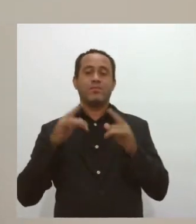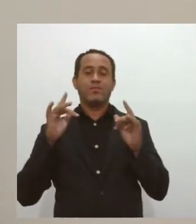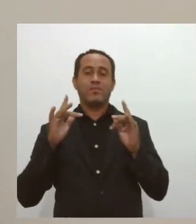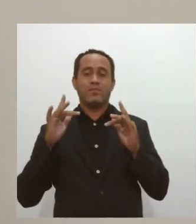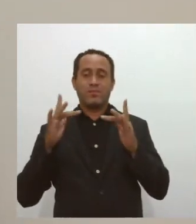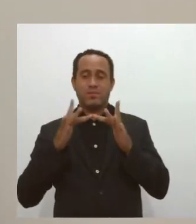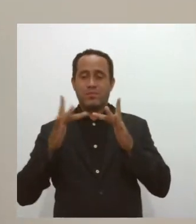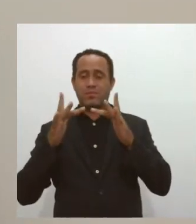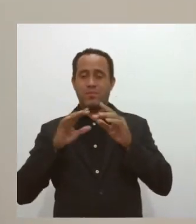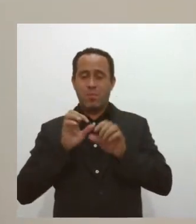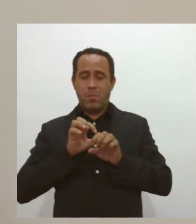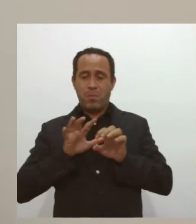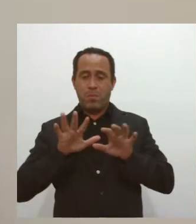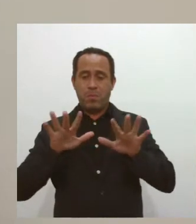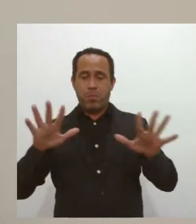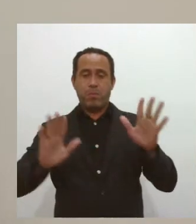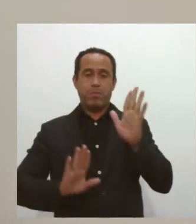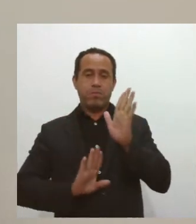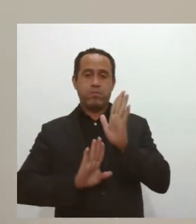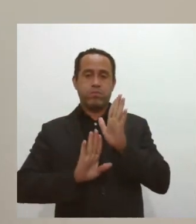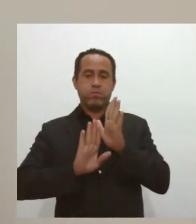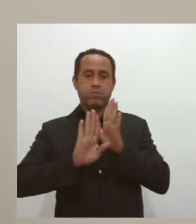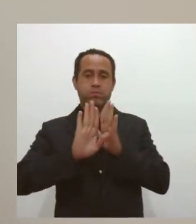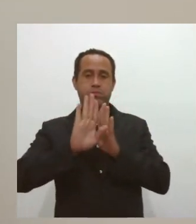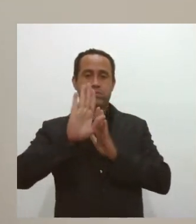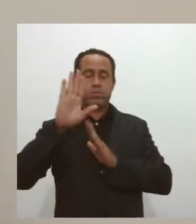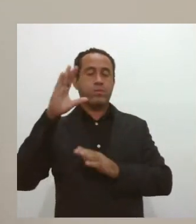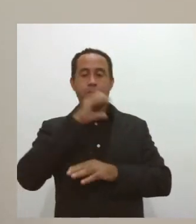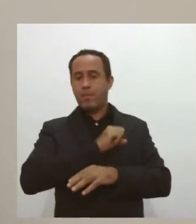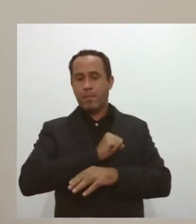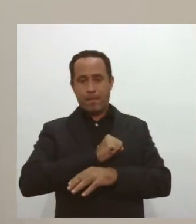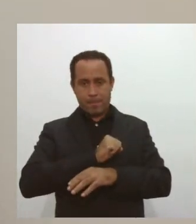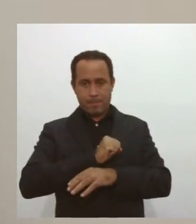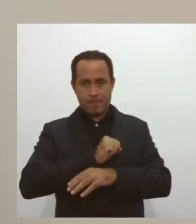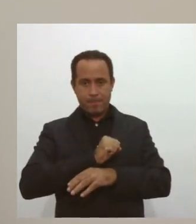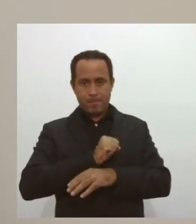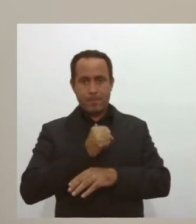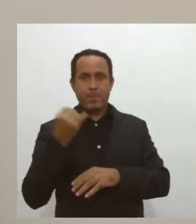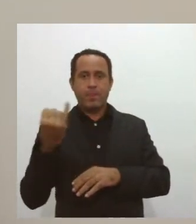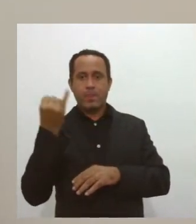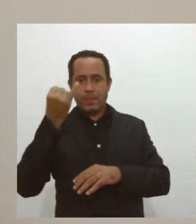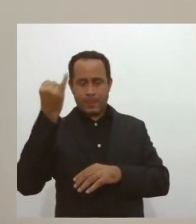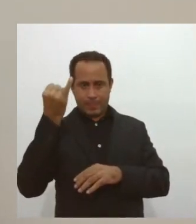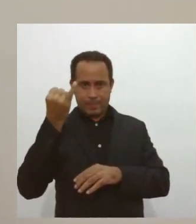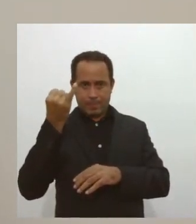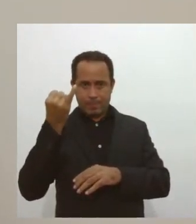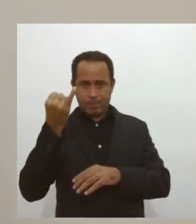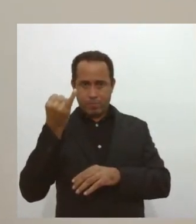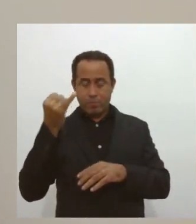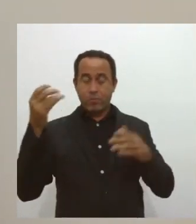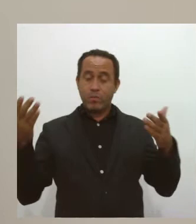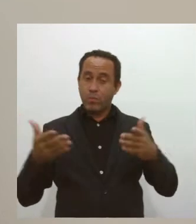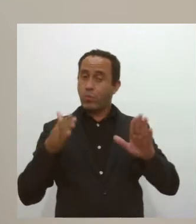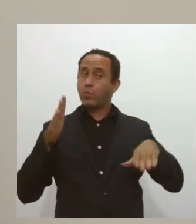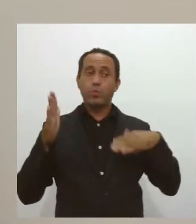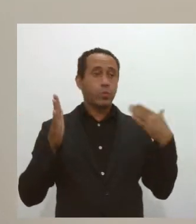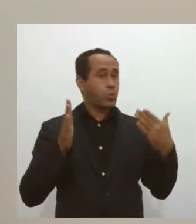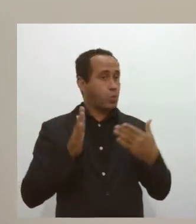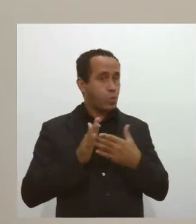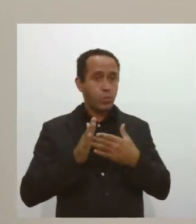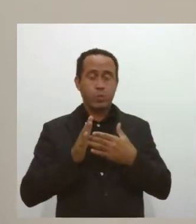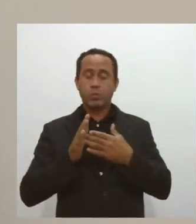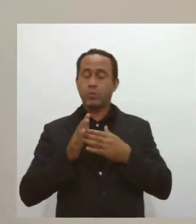aceleradíssimo do vírus. E é muito importante que nesse momento todos nós nos